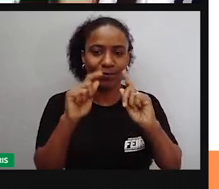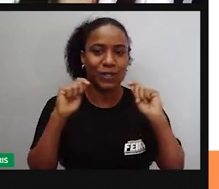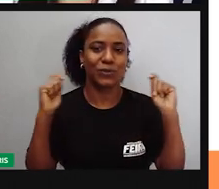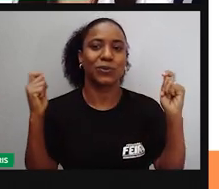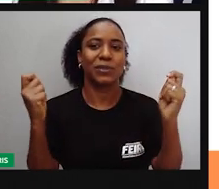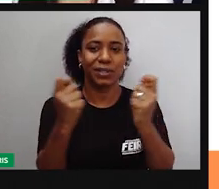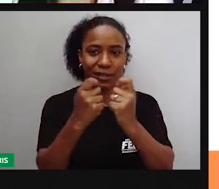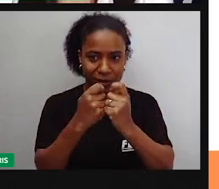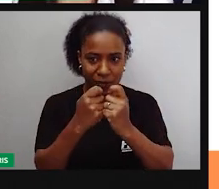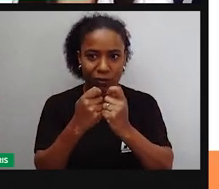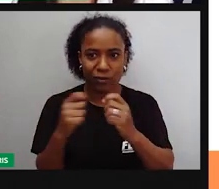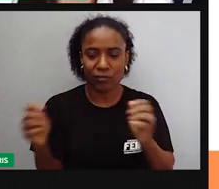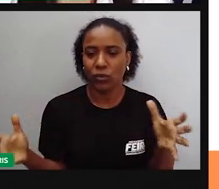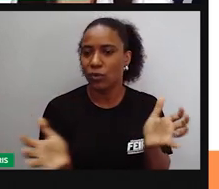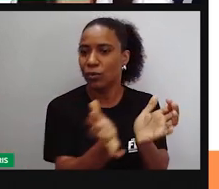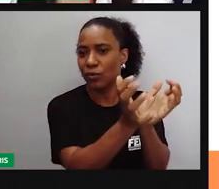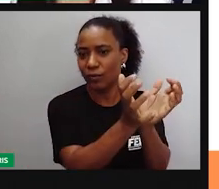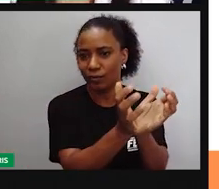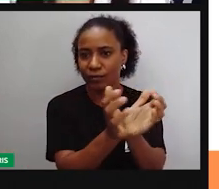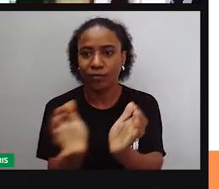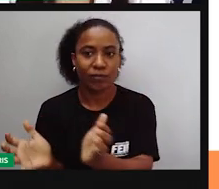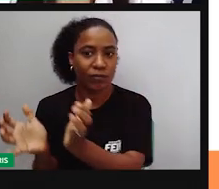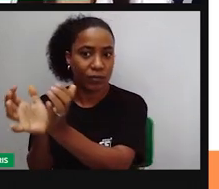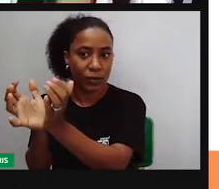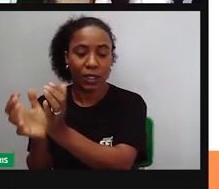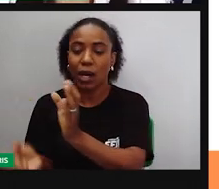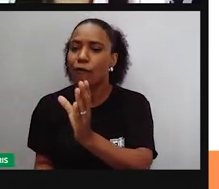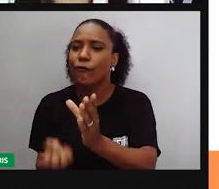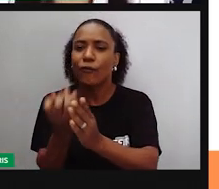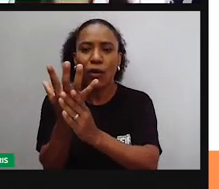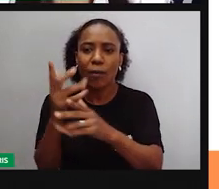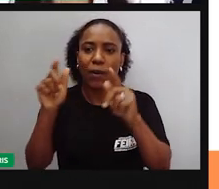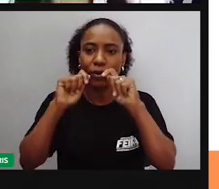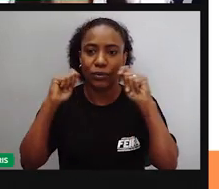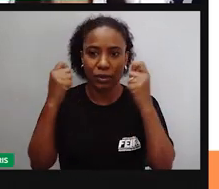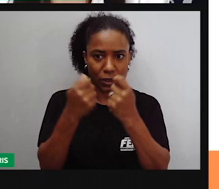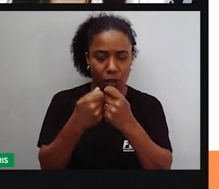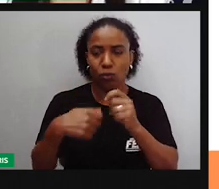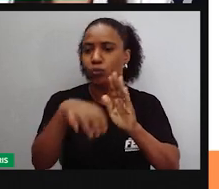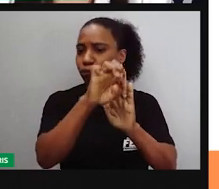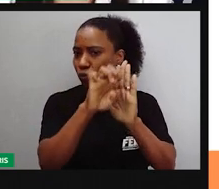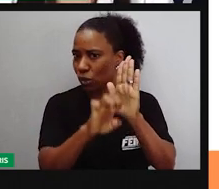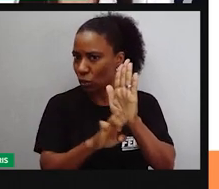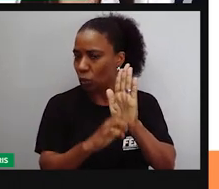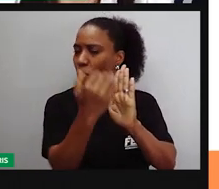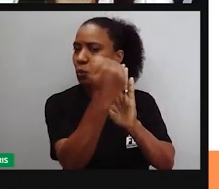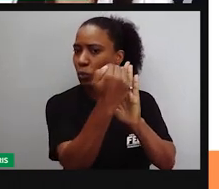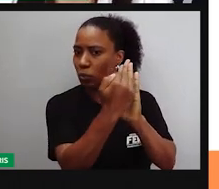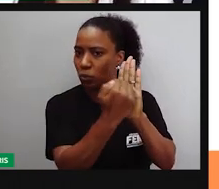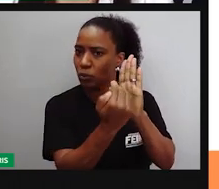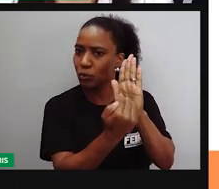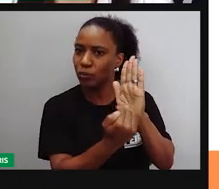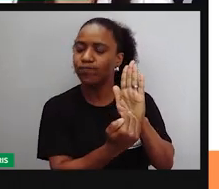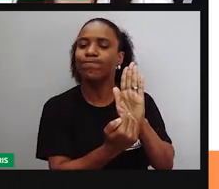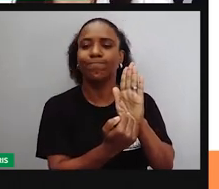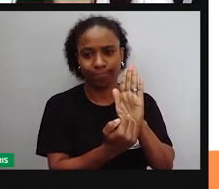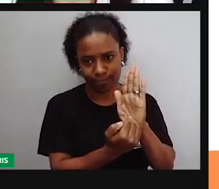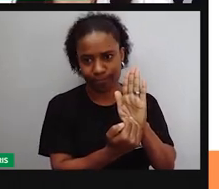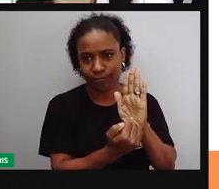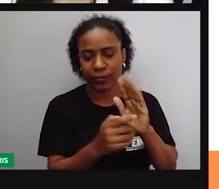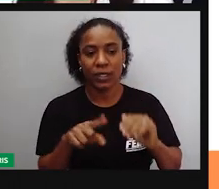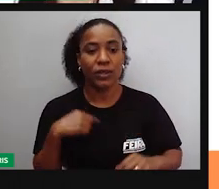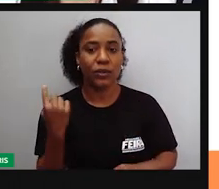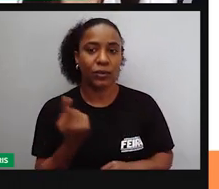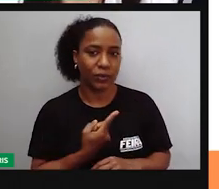E às vezes formam realmente associações, né? Registradas, regulamentadas. A gente não pode desconsiderar